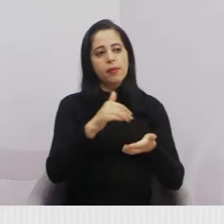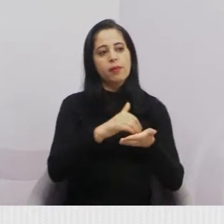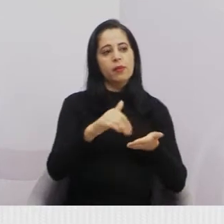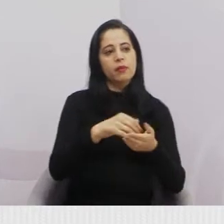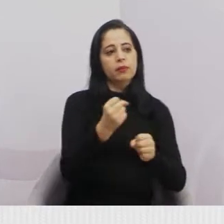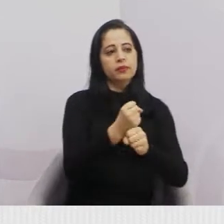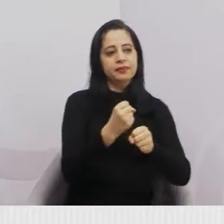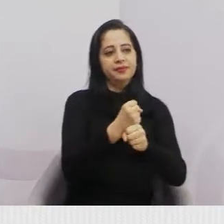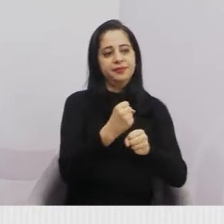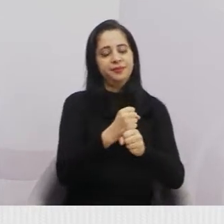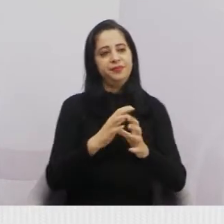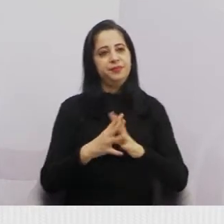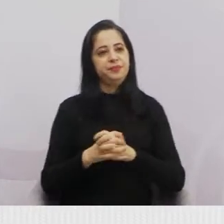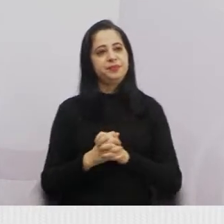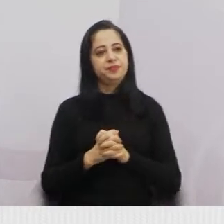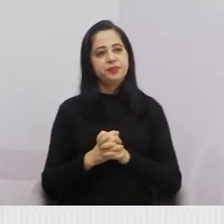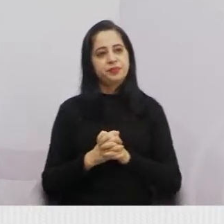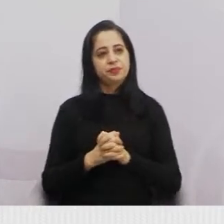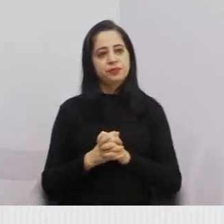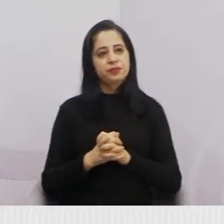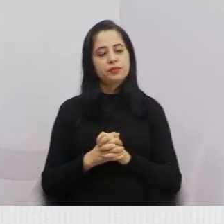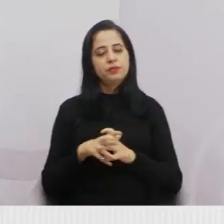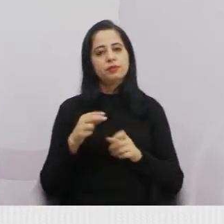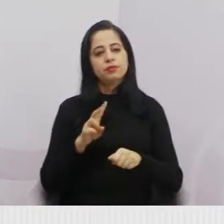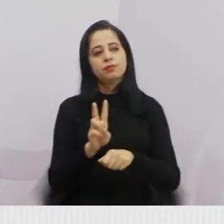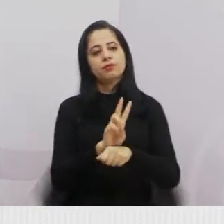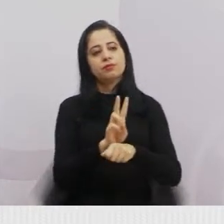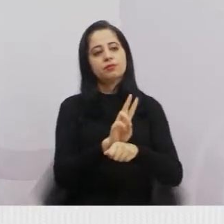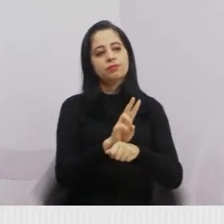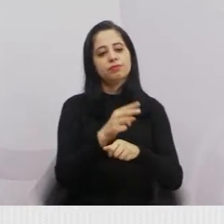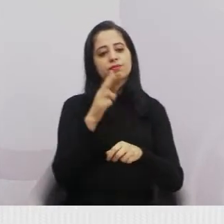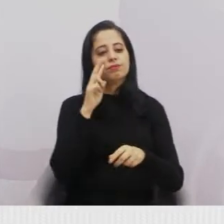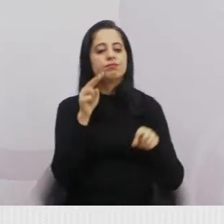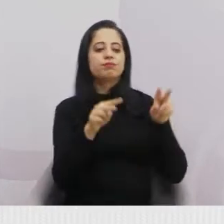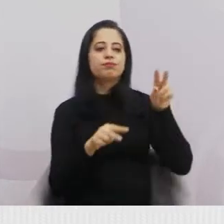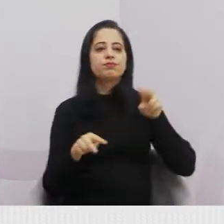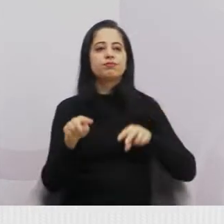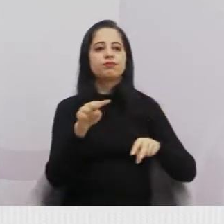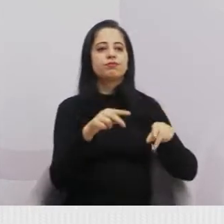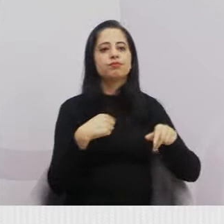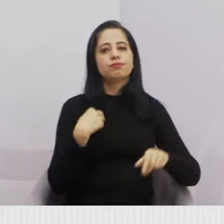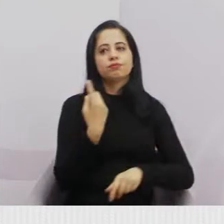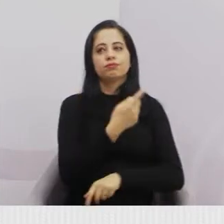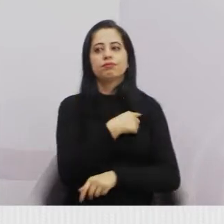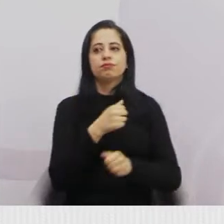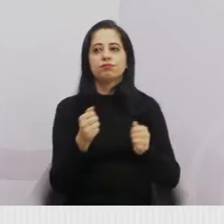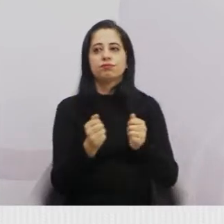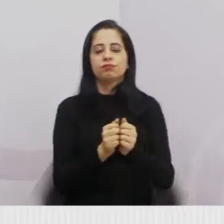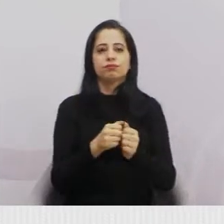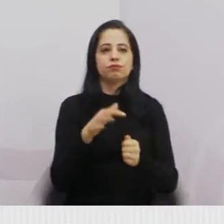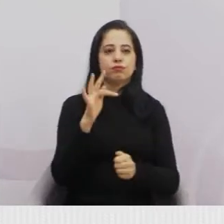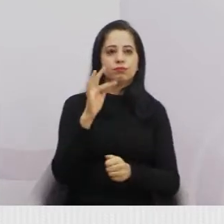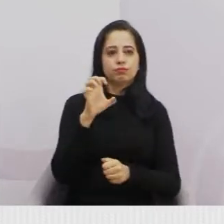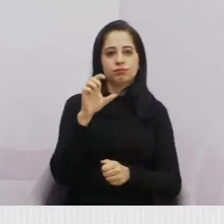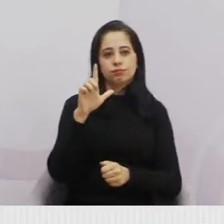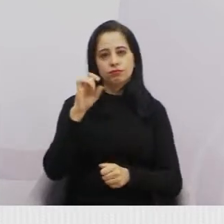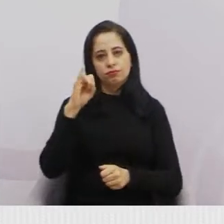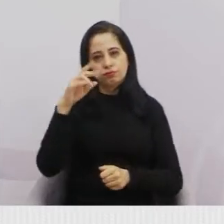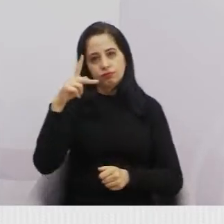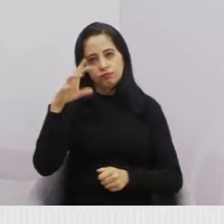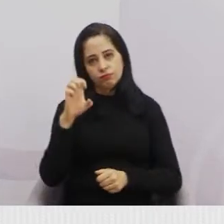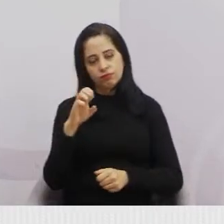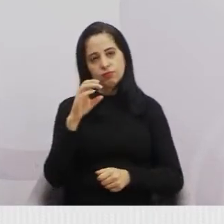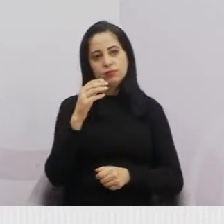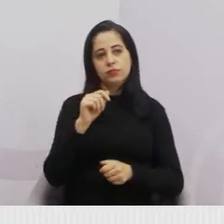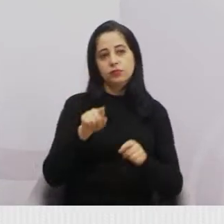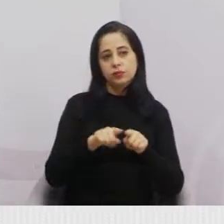Infraestrutura, sendo acompanhado ali pelo Felipe, né? O diretor Felipe e também pelo Adilson.